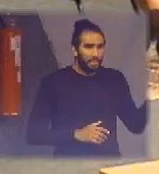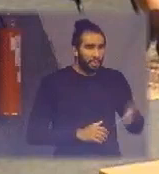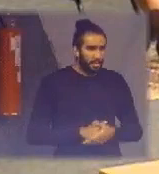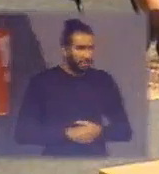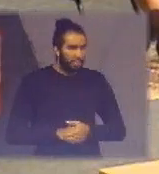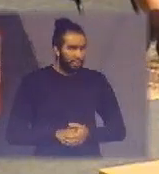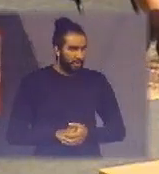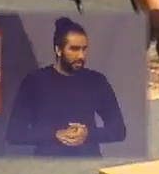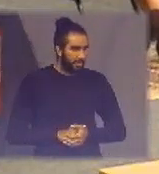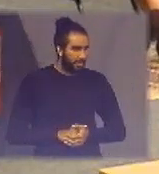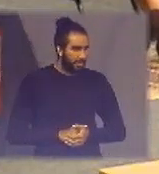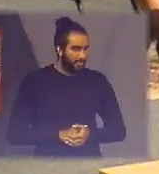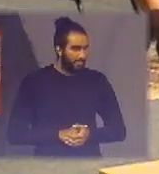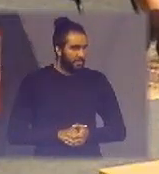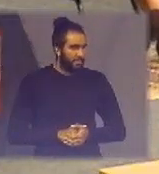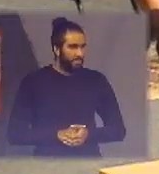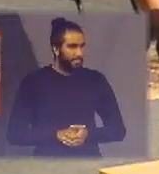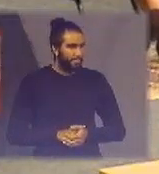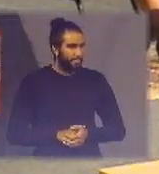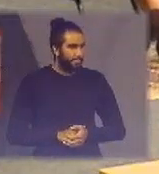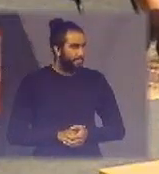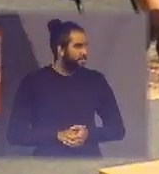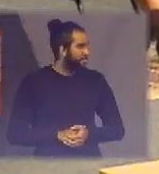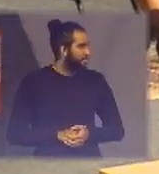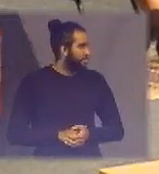negócio baseado na reciclagem de resíduos eletrônicos